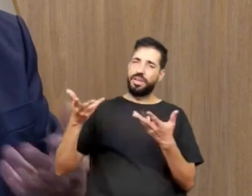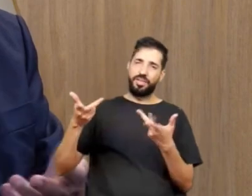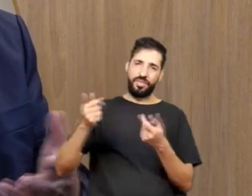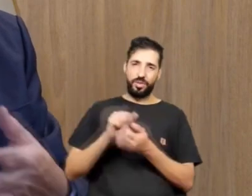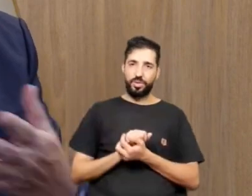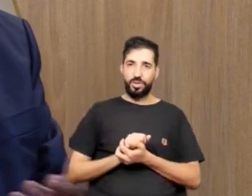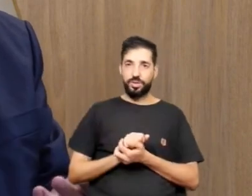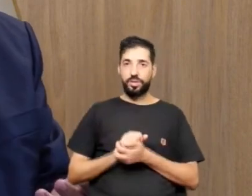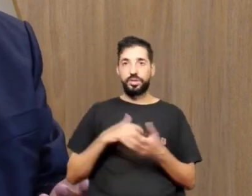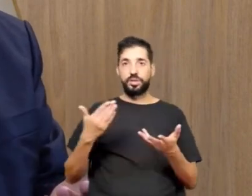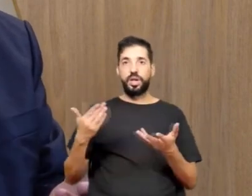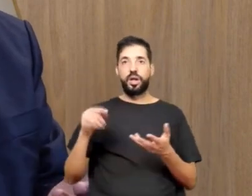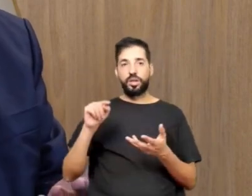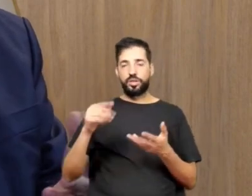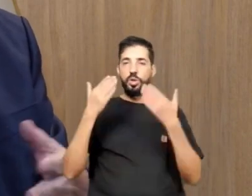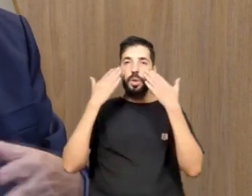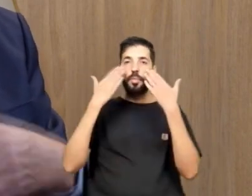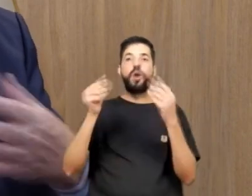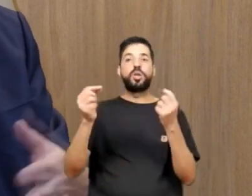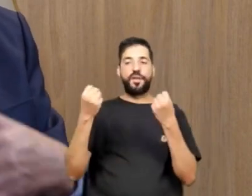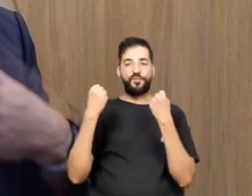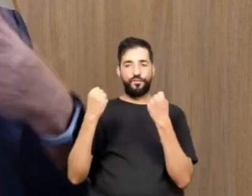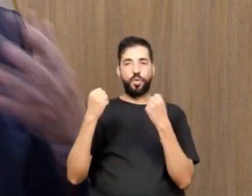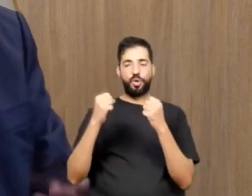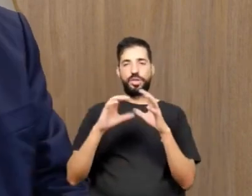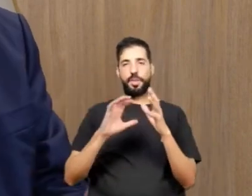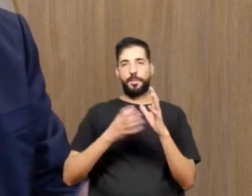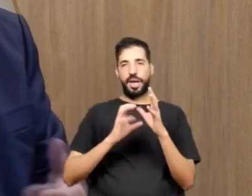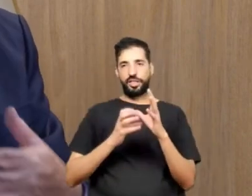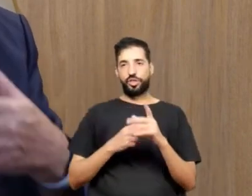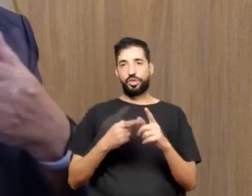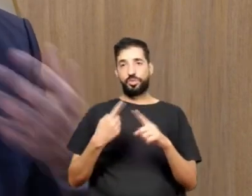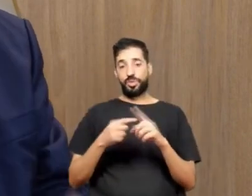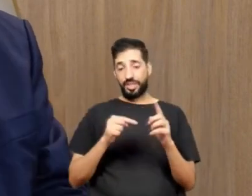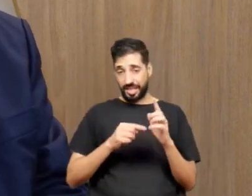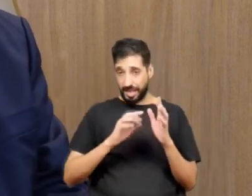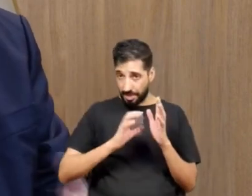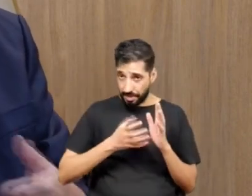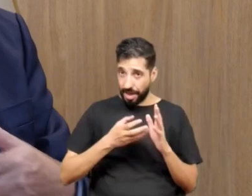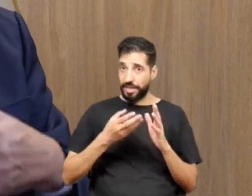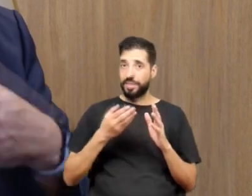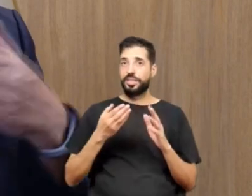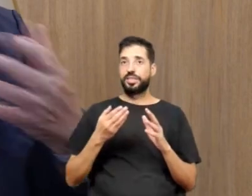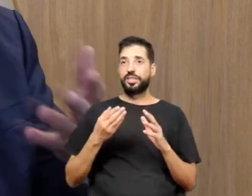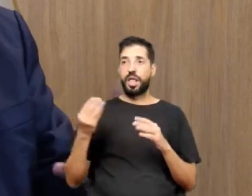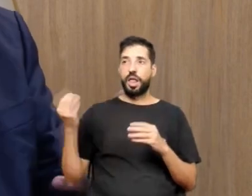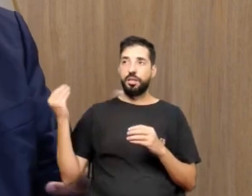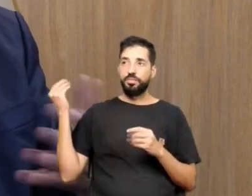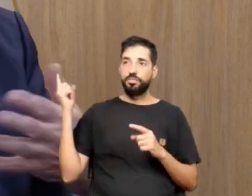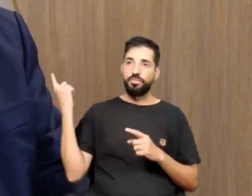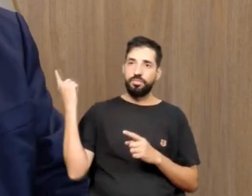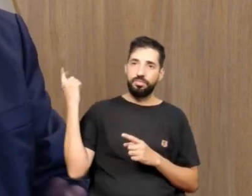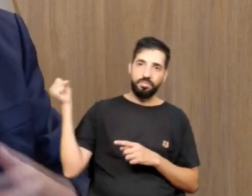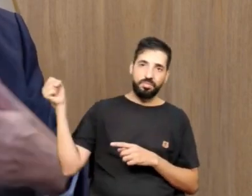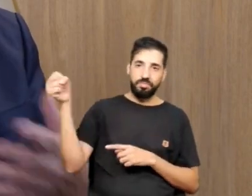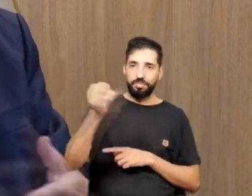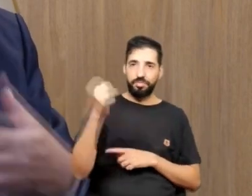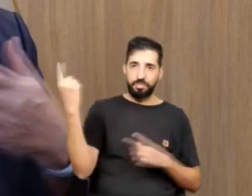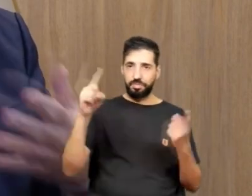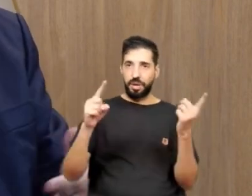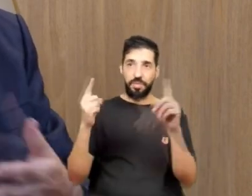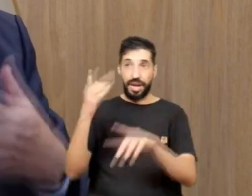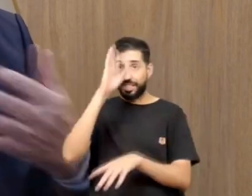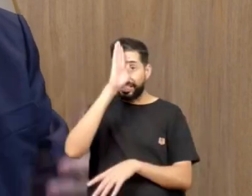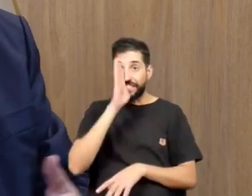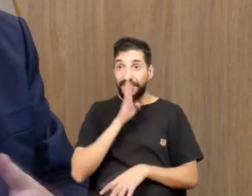só demonstra a força desse partido, porque esse partido levou muita gente de graça em noites para falar